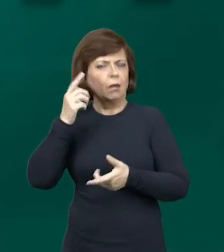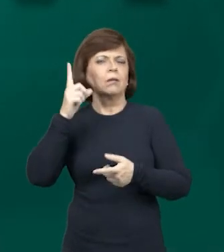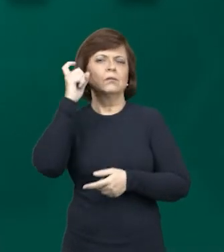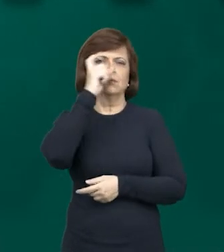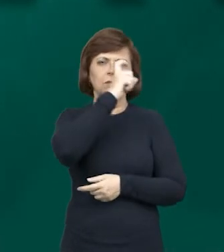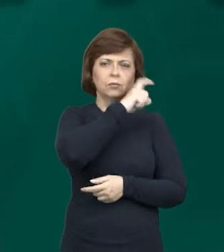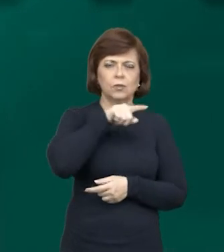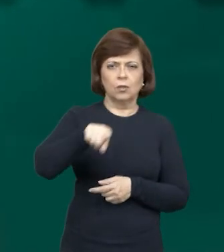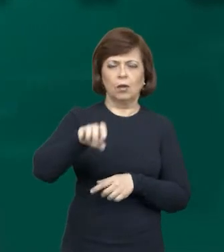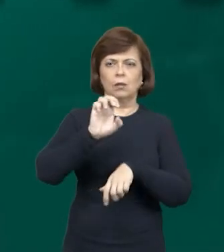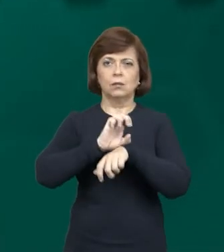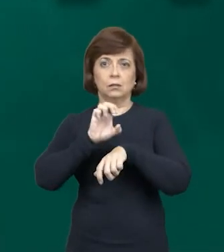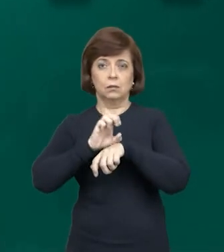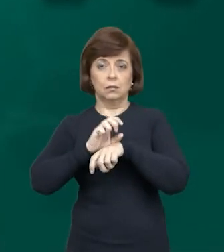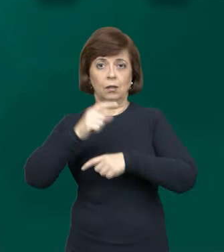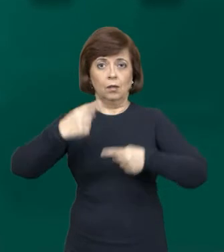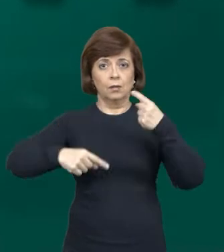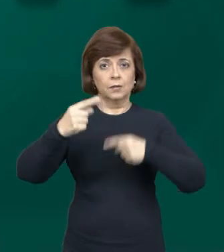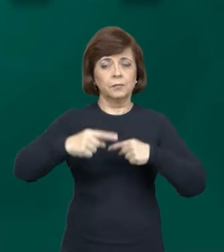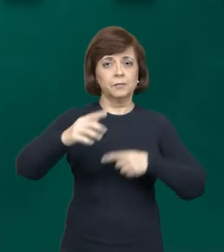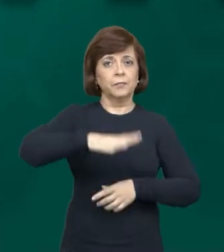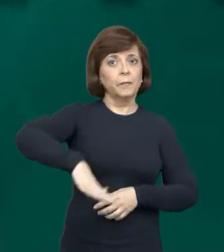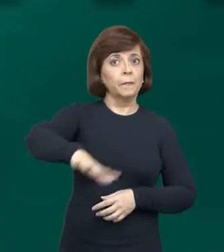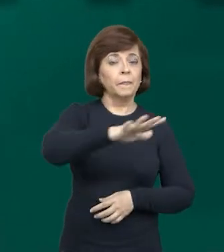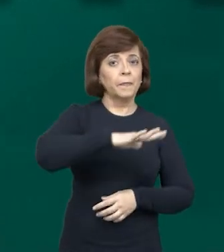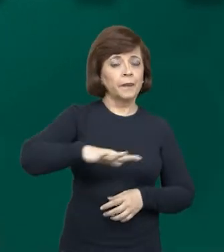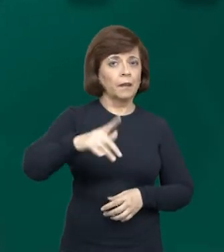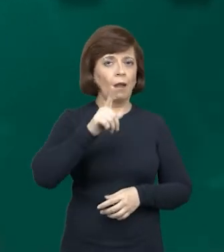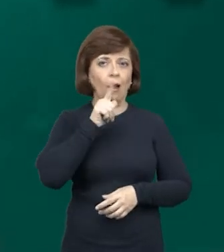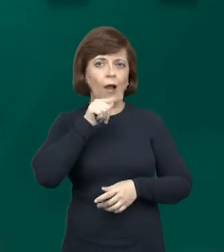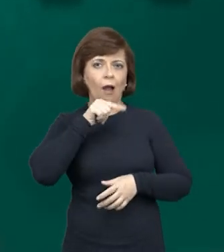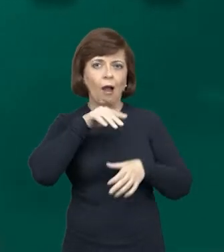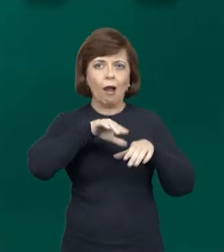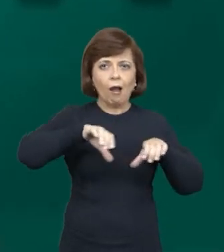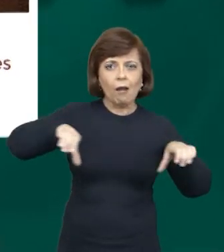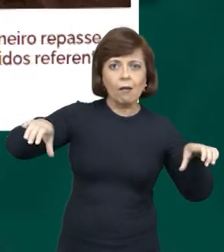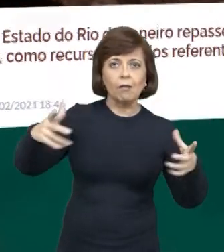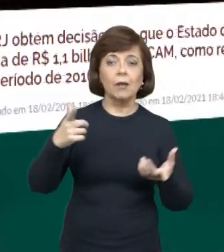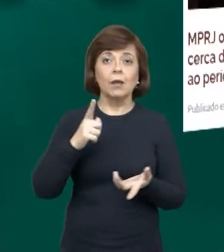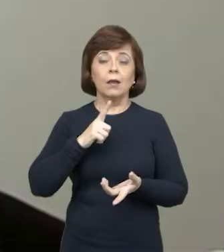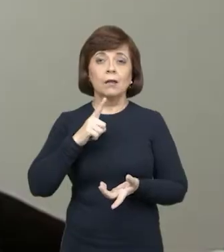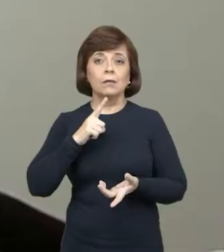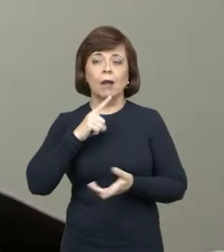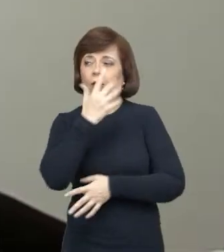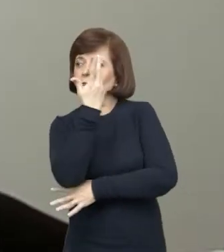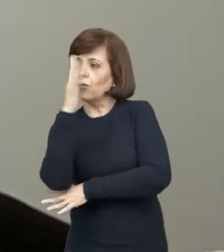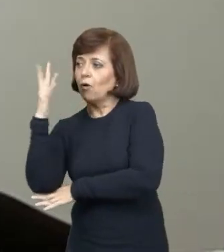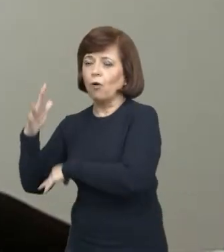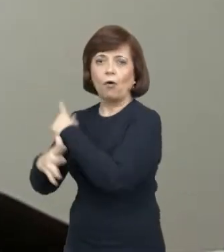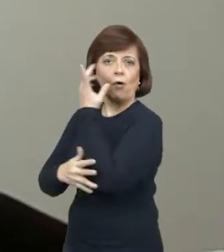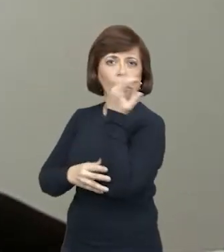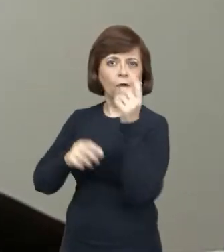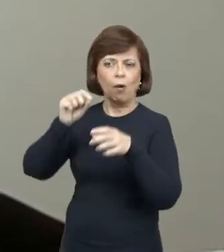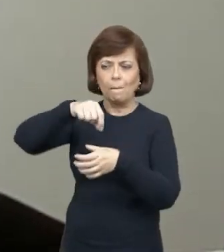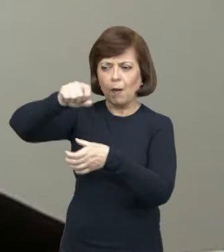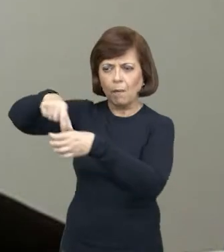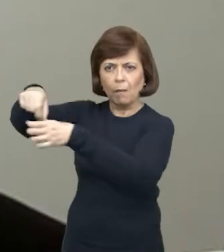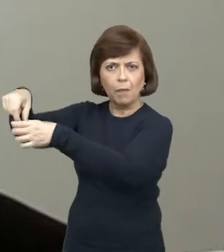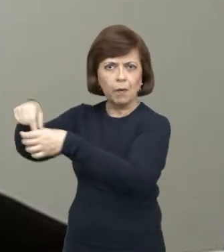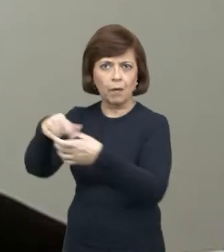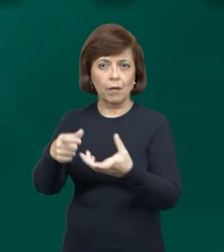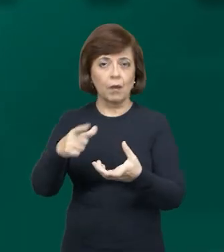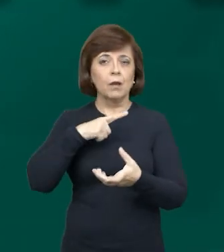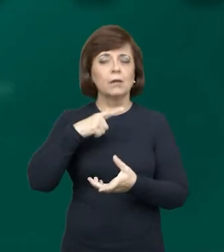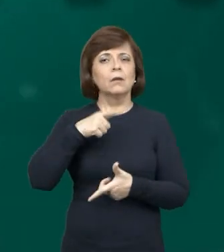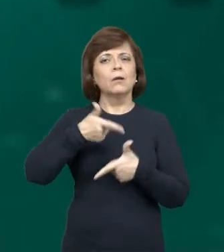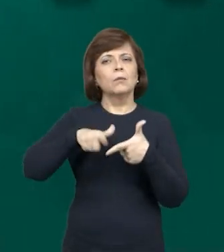Estado, para que a política ambiental na área de saneamento, de restauração florestal, de segurança hídrica, que o Estado do Rio de Janeiro vem passando por